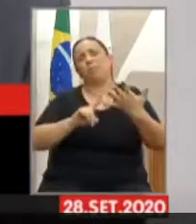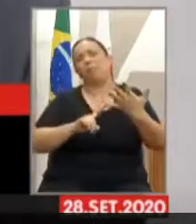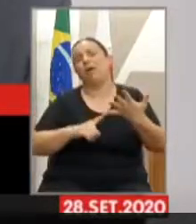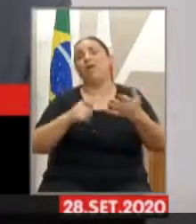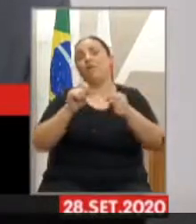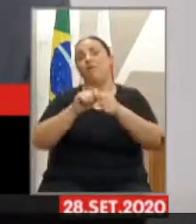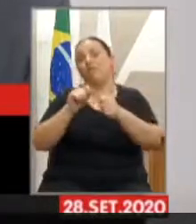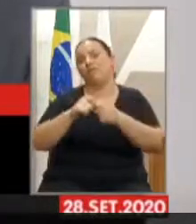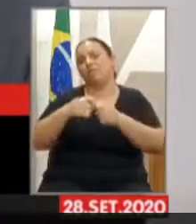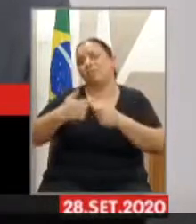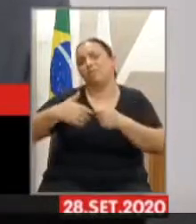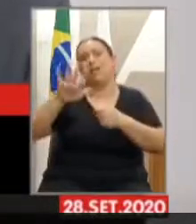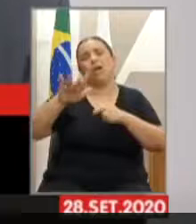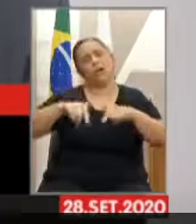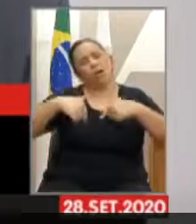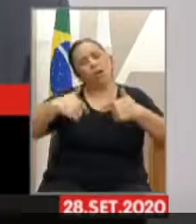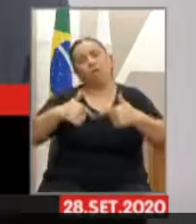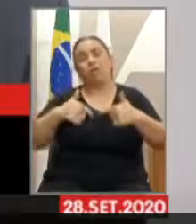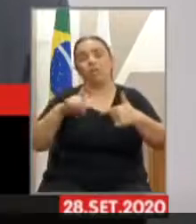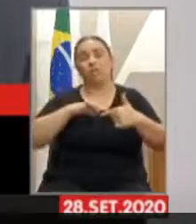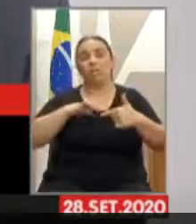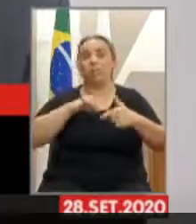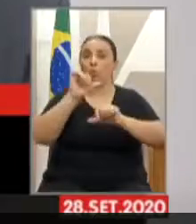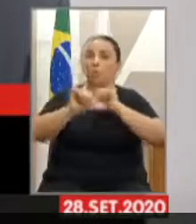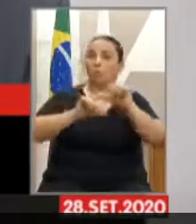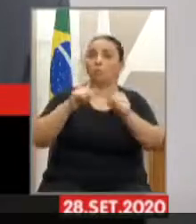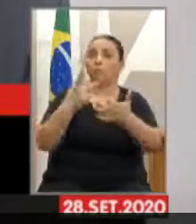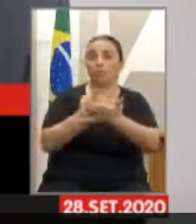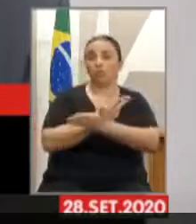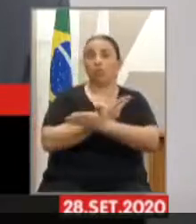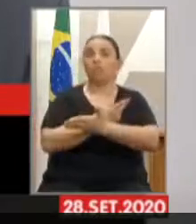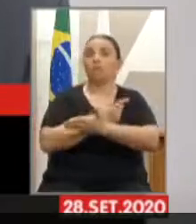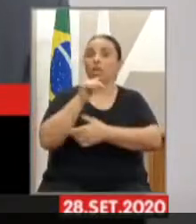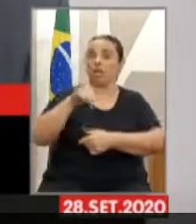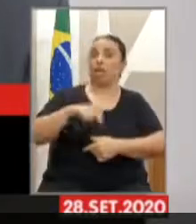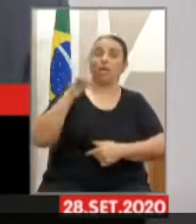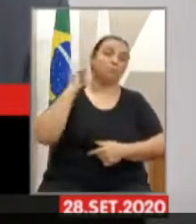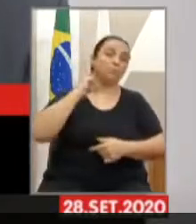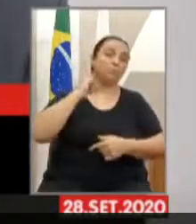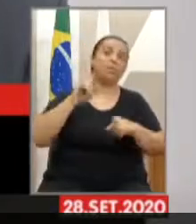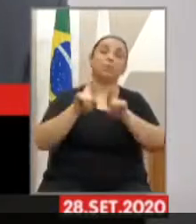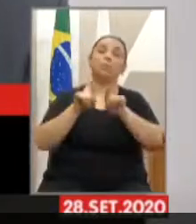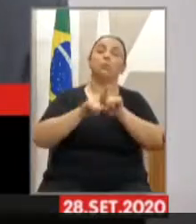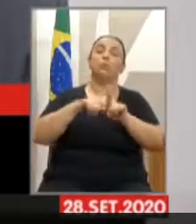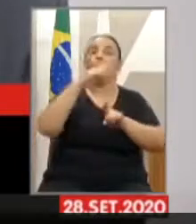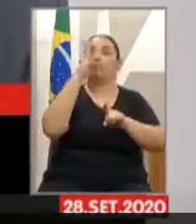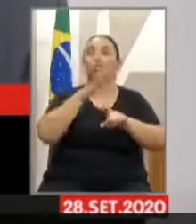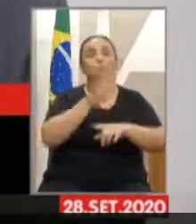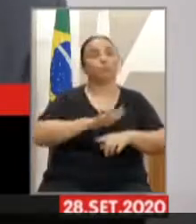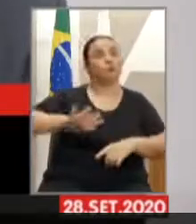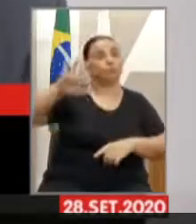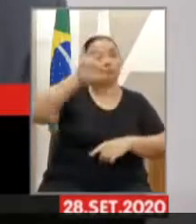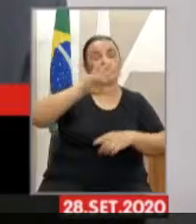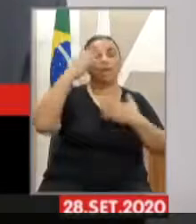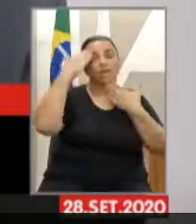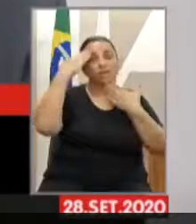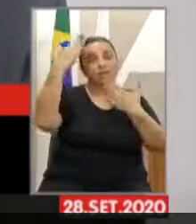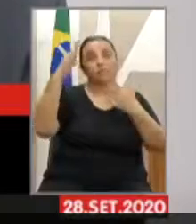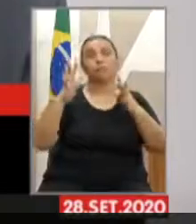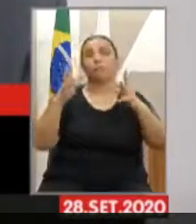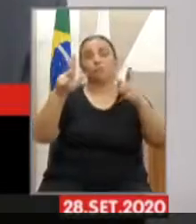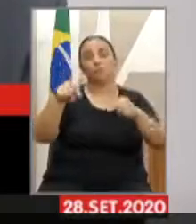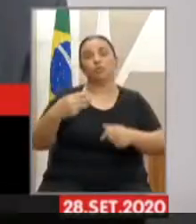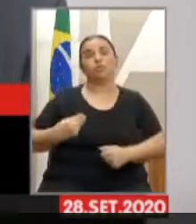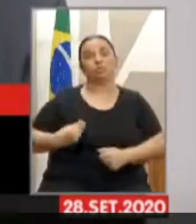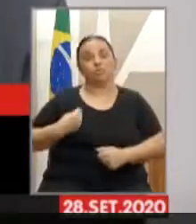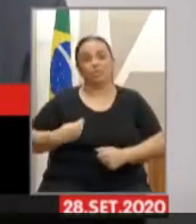uma grande mudança a implantada, não só em Minas Gerais, como no Brasil inteiro. Agradecendo demais a presença de todos, a